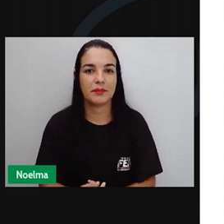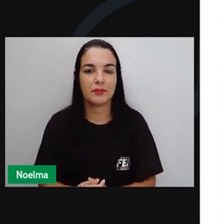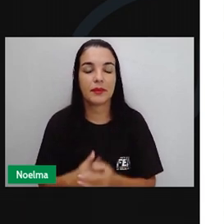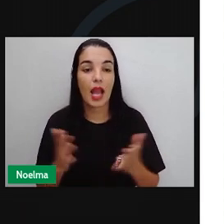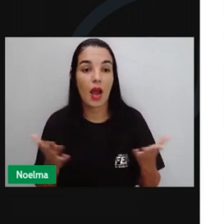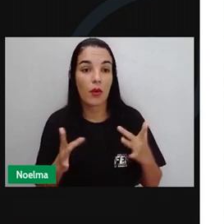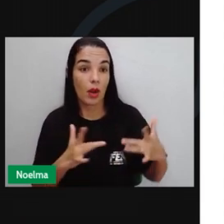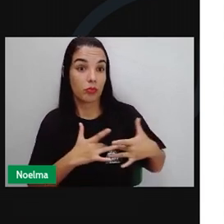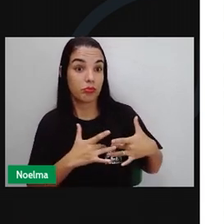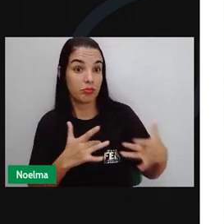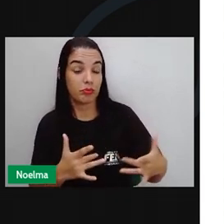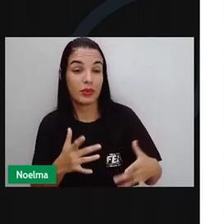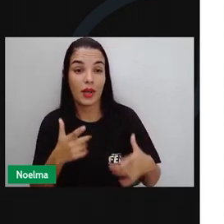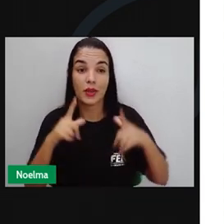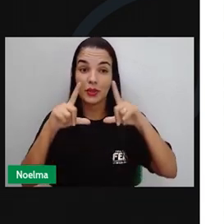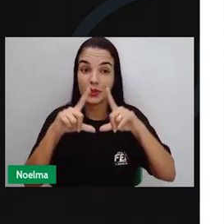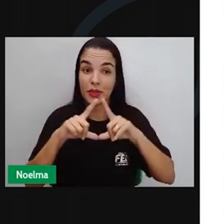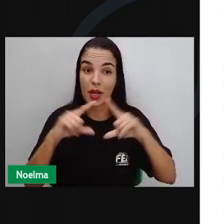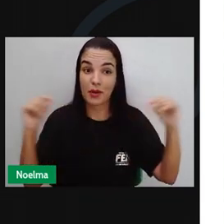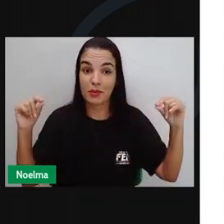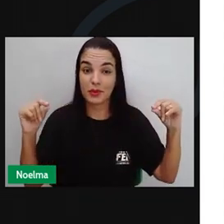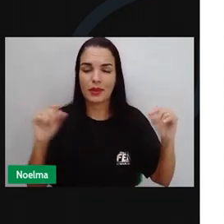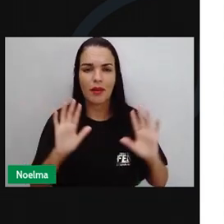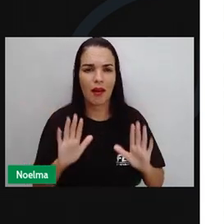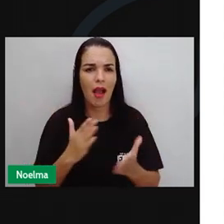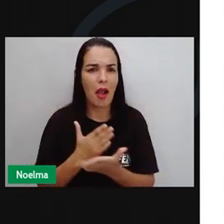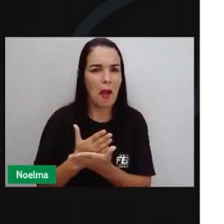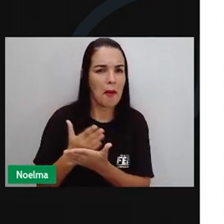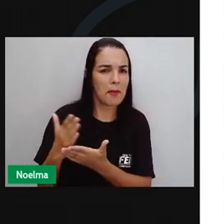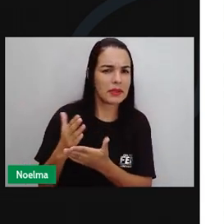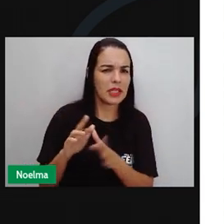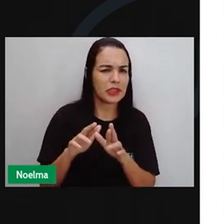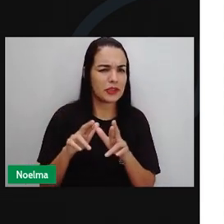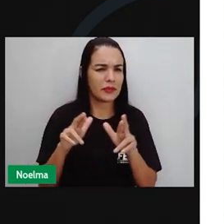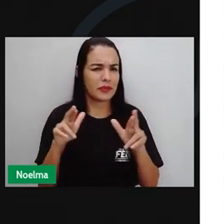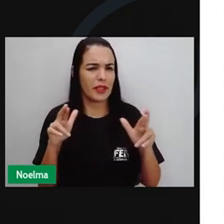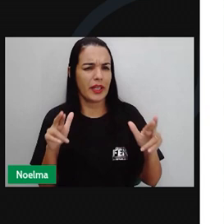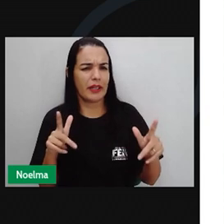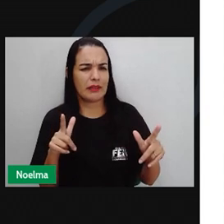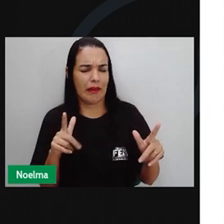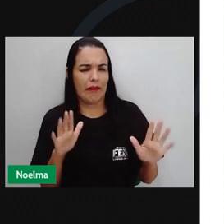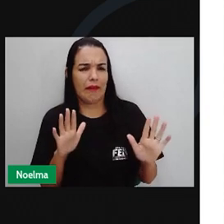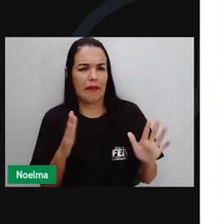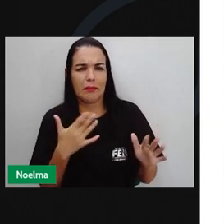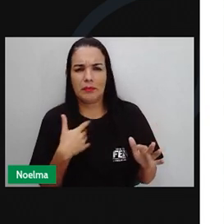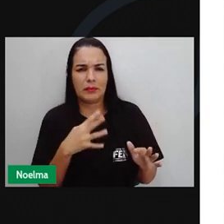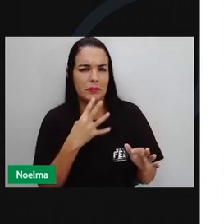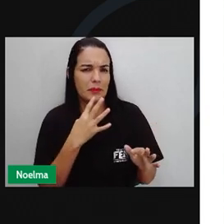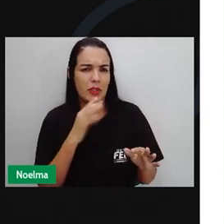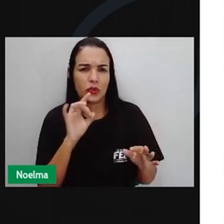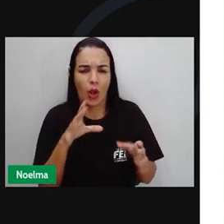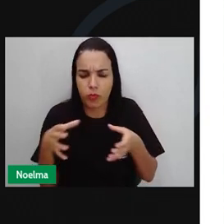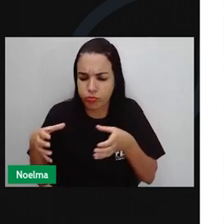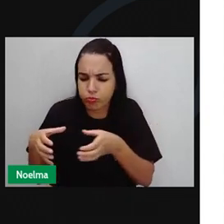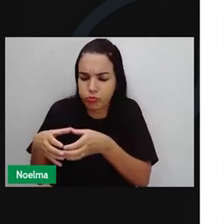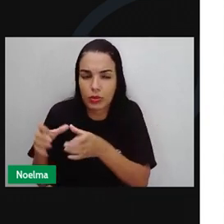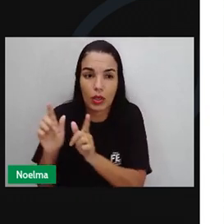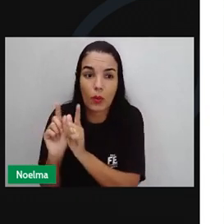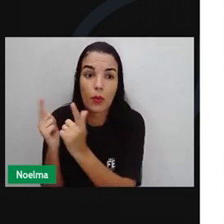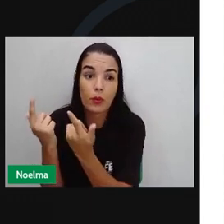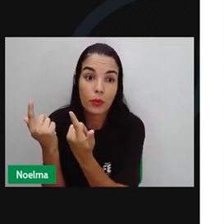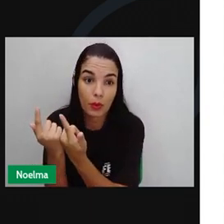Contribuições japonesas No começo a diferença cultural fez com que apenas os imigrantes e seus descendentes mantivessem as tradições